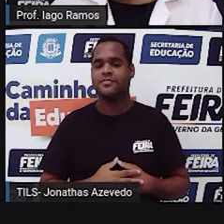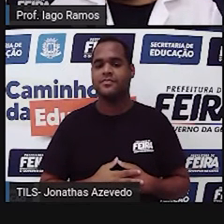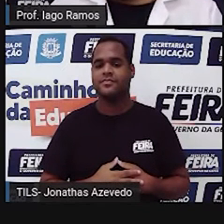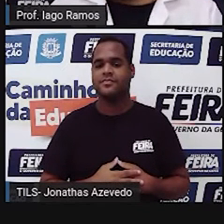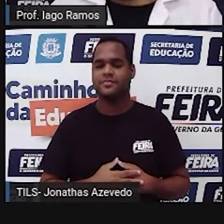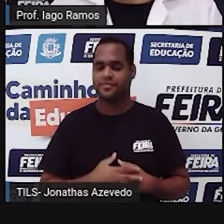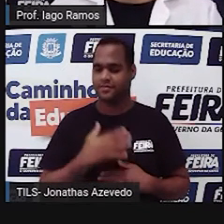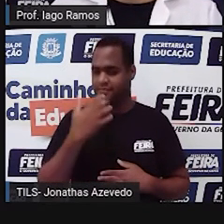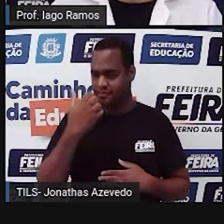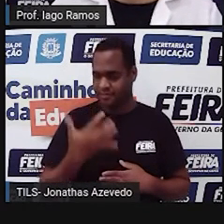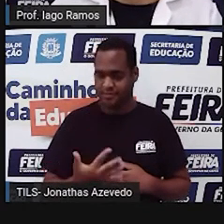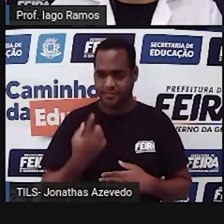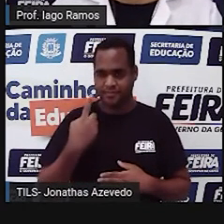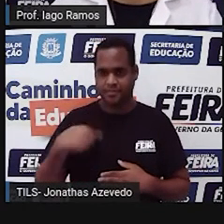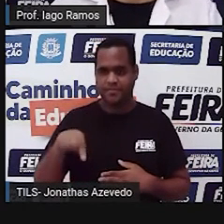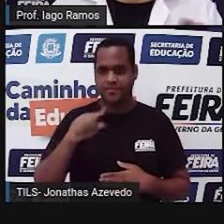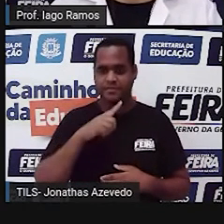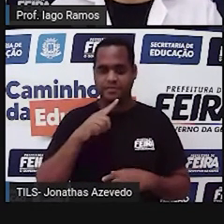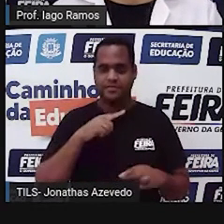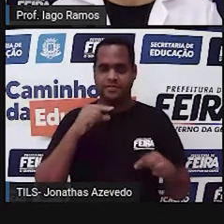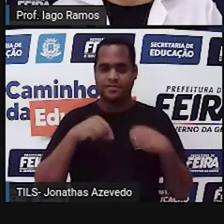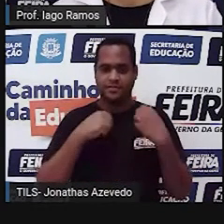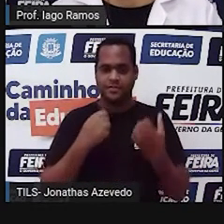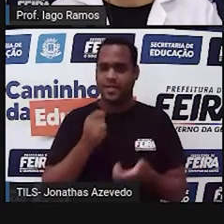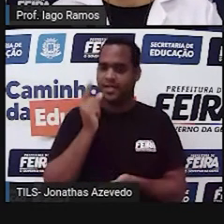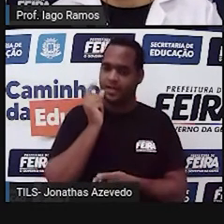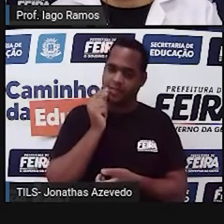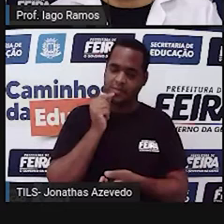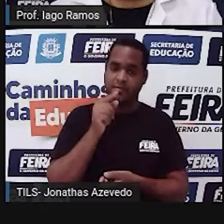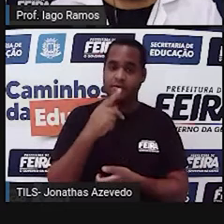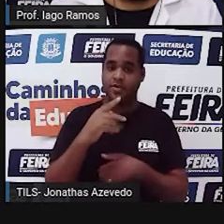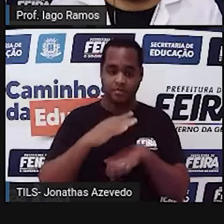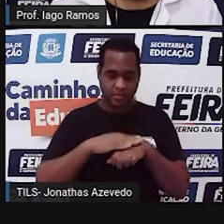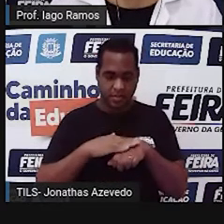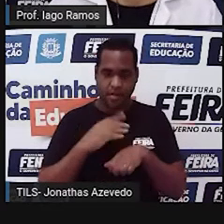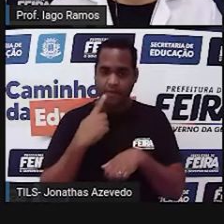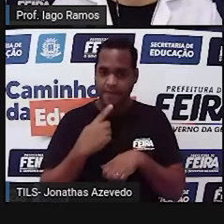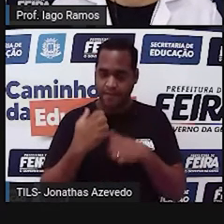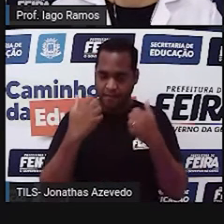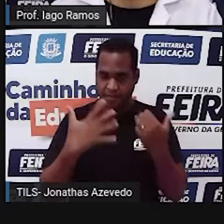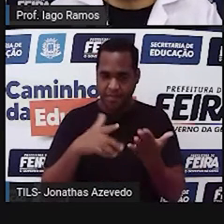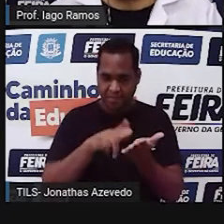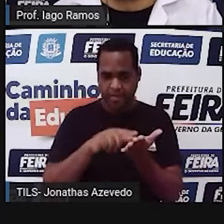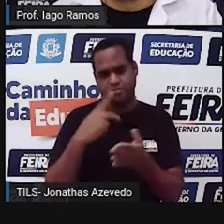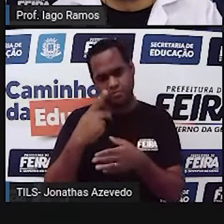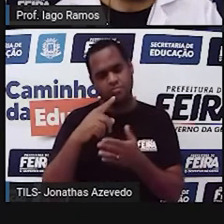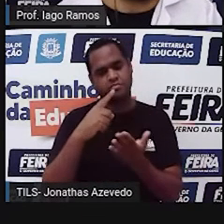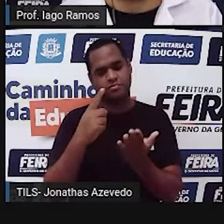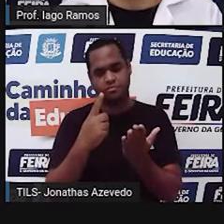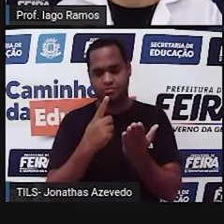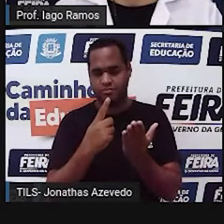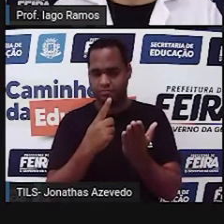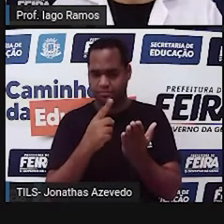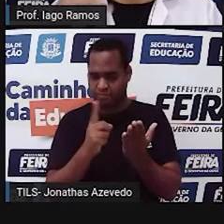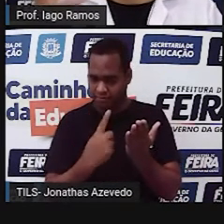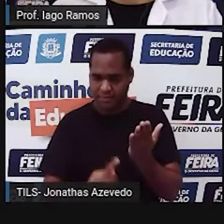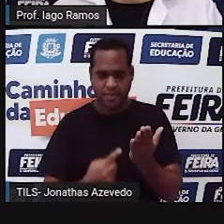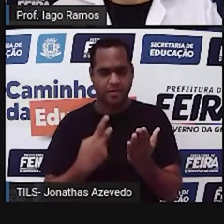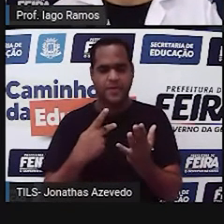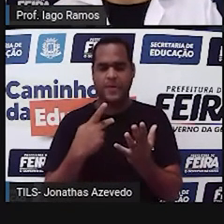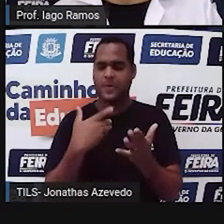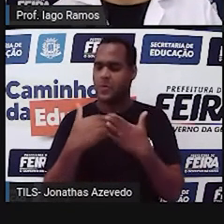Com essa régua e um lápis, você vai desenhar um retângulo na sua folha de papel, aí no seu caderno, tá? Com qualquer medida,